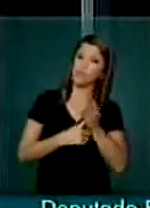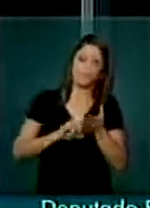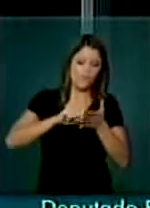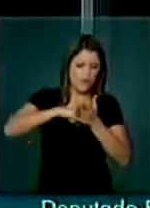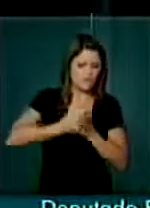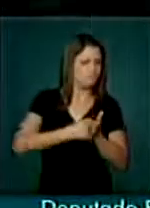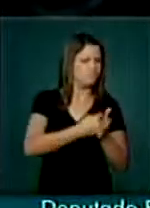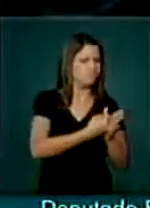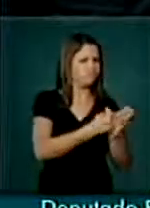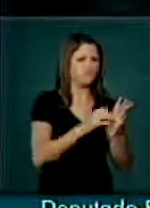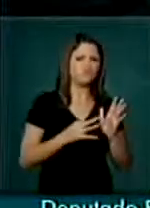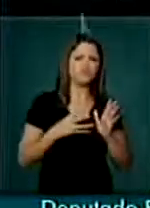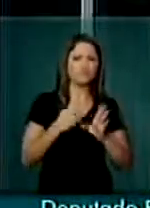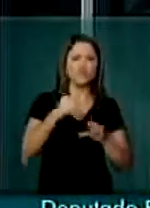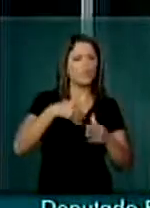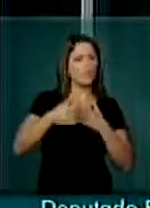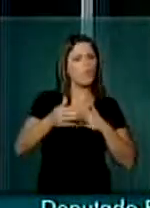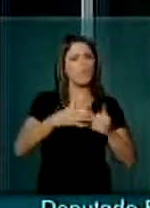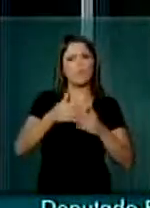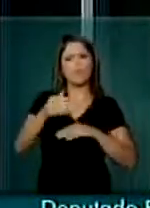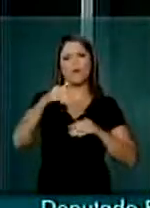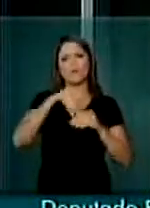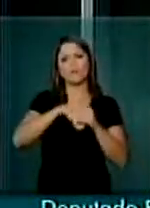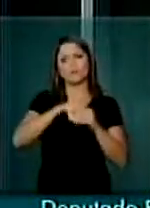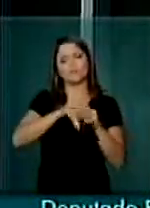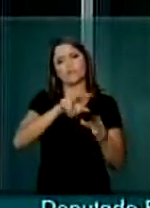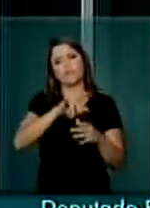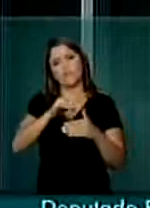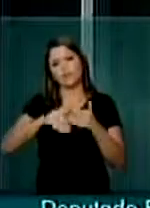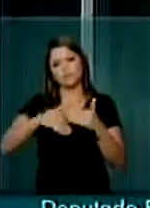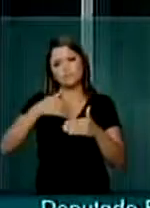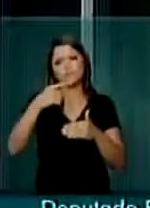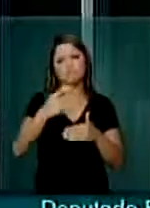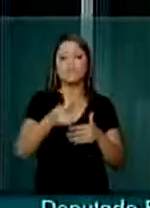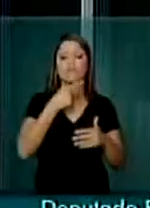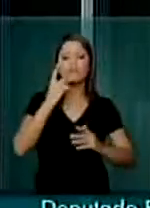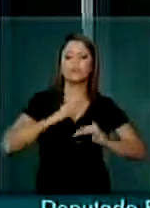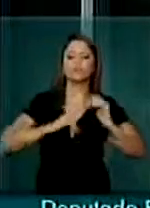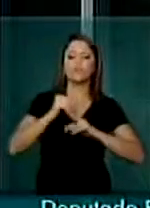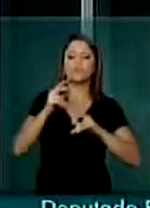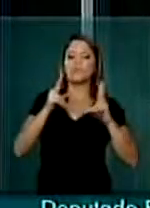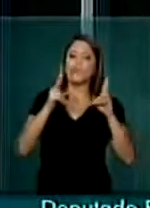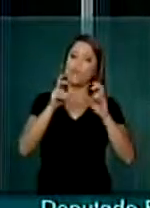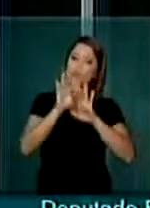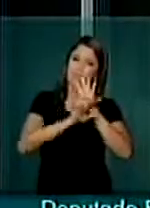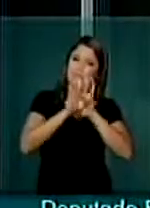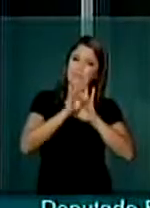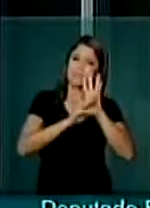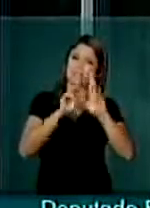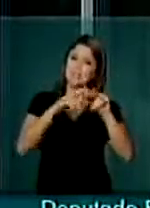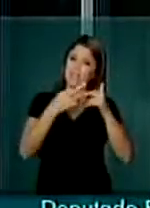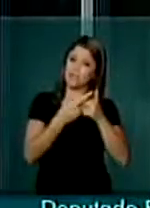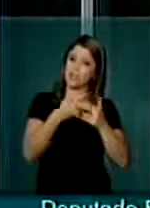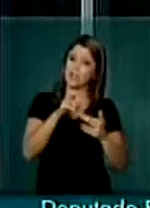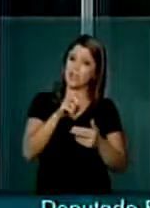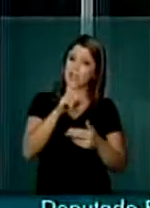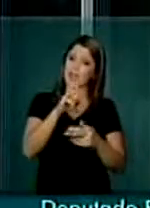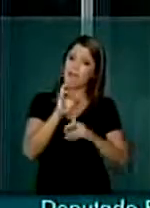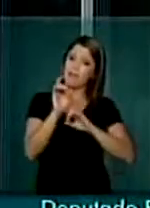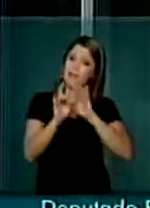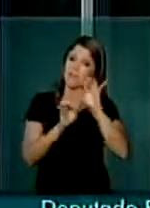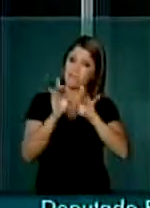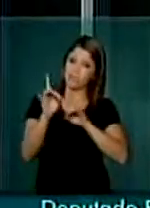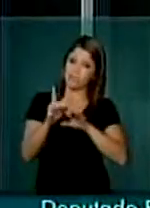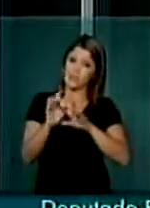às votações que acontecerão nas matérias, nas sessões extraordinárias. A